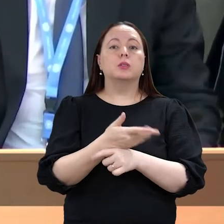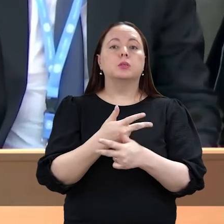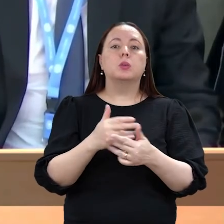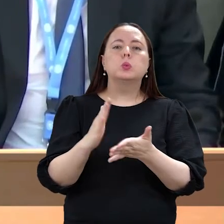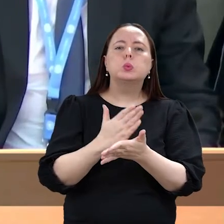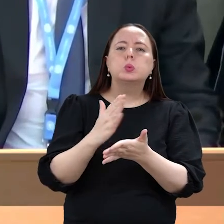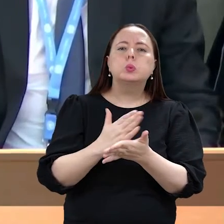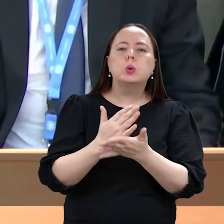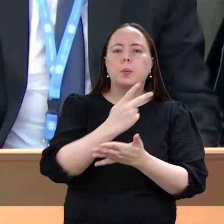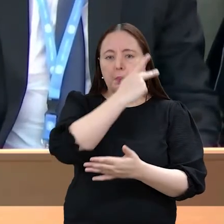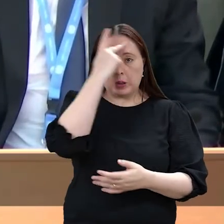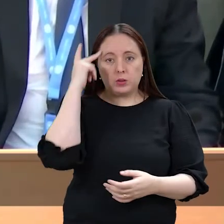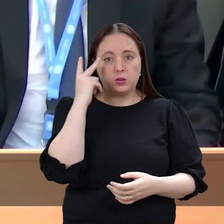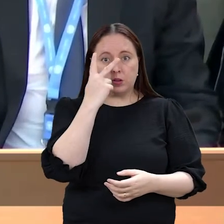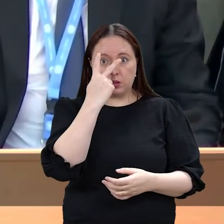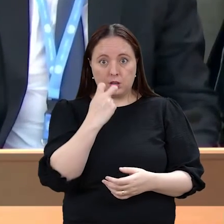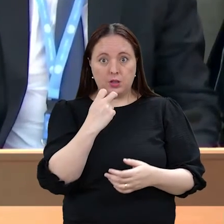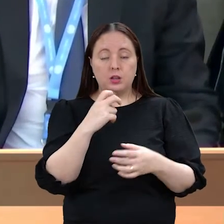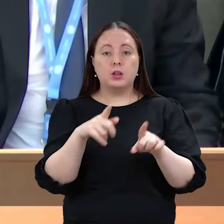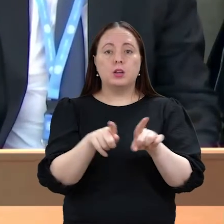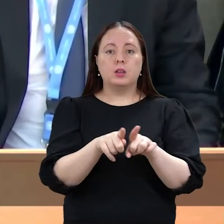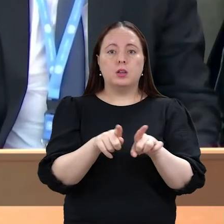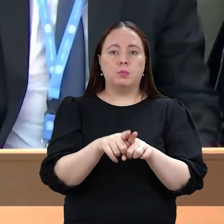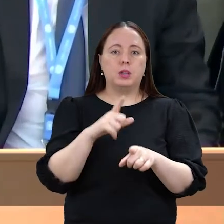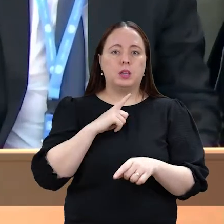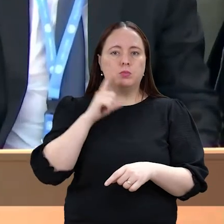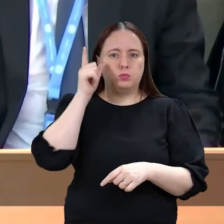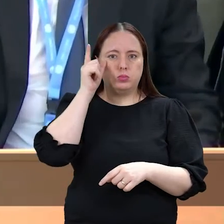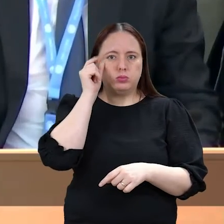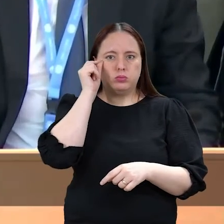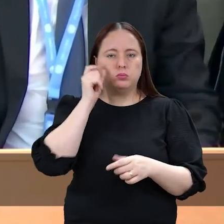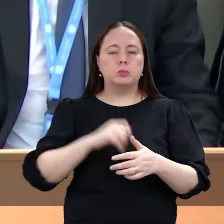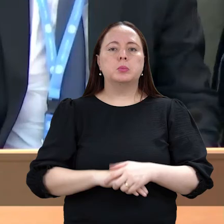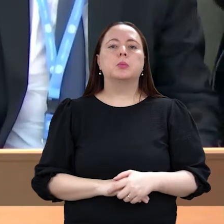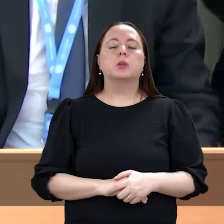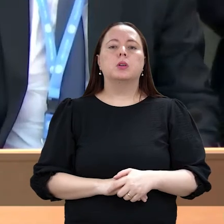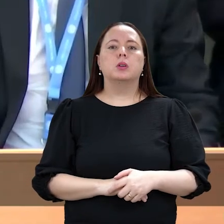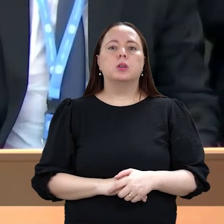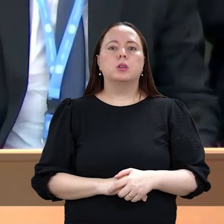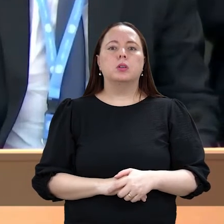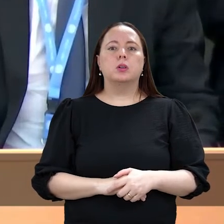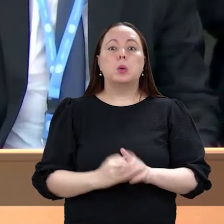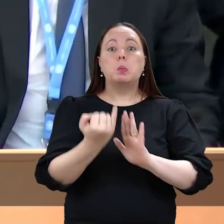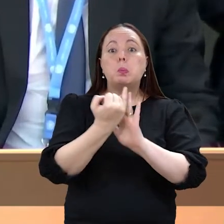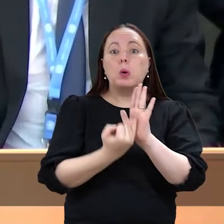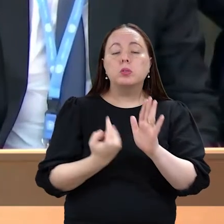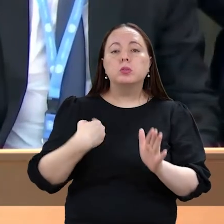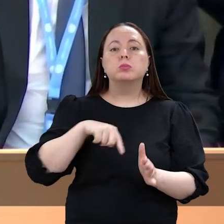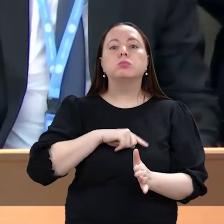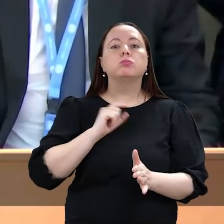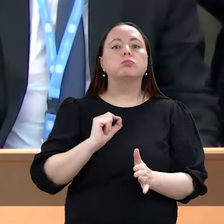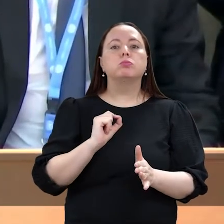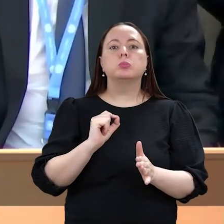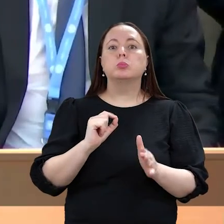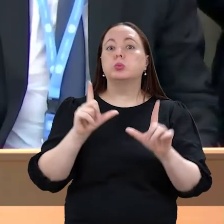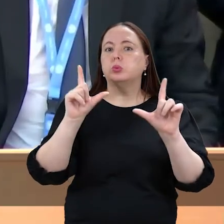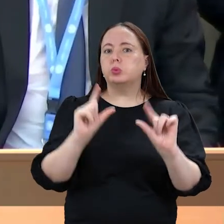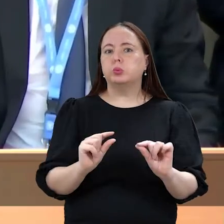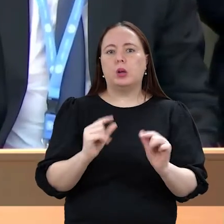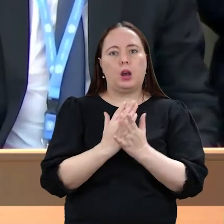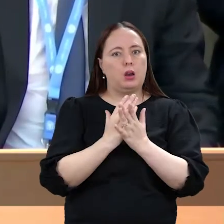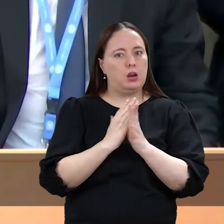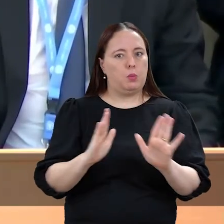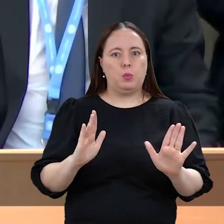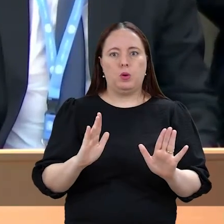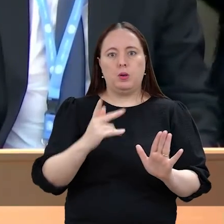públicas às pessoas cegas e com baixa visão. Zeramos os impostos para aquisição de